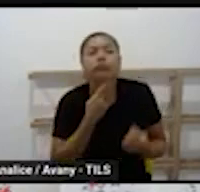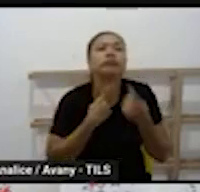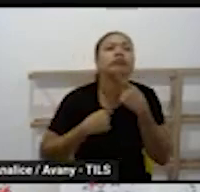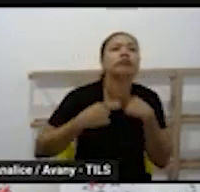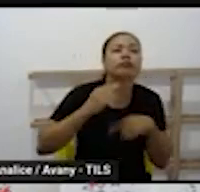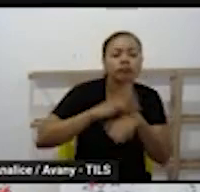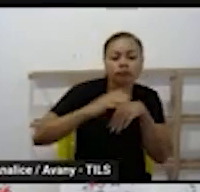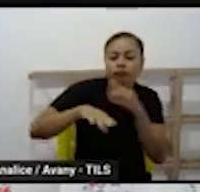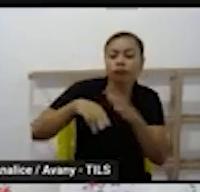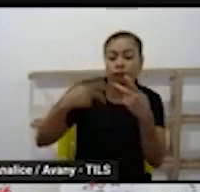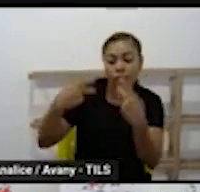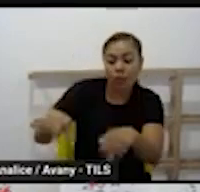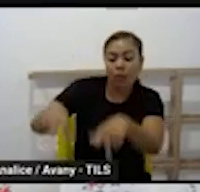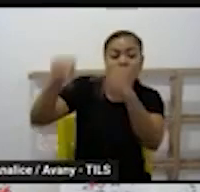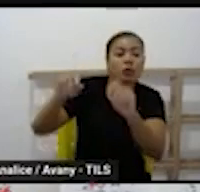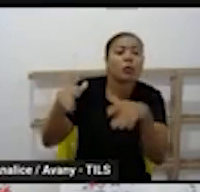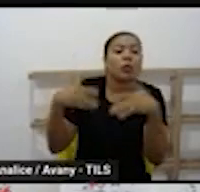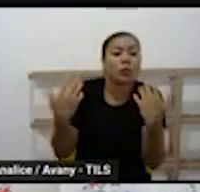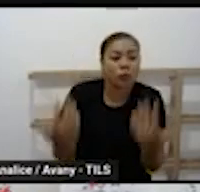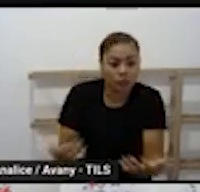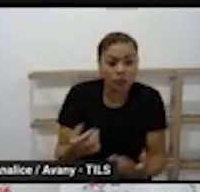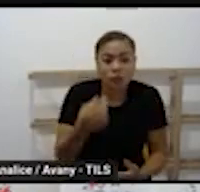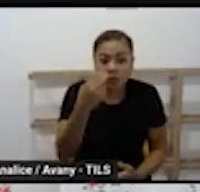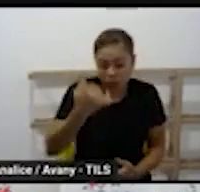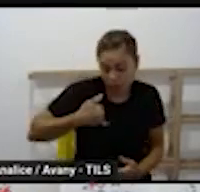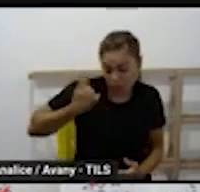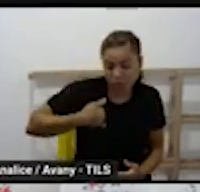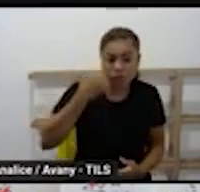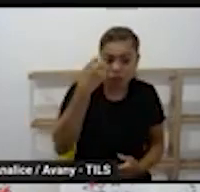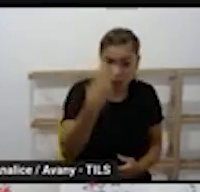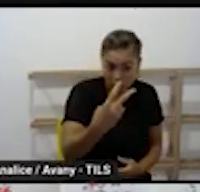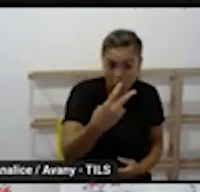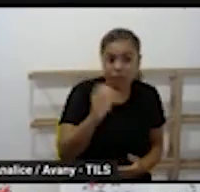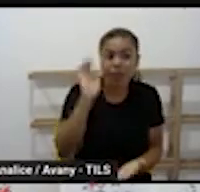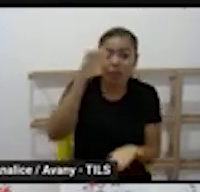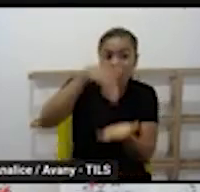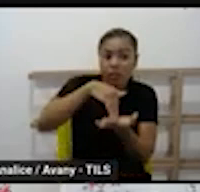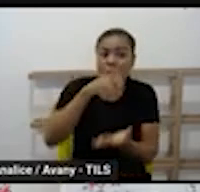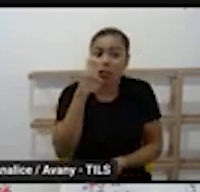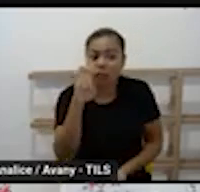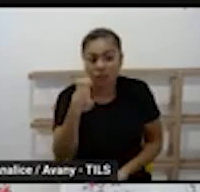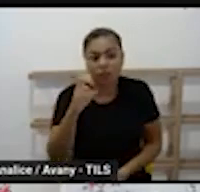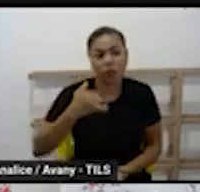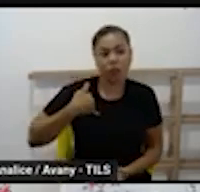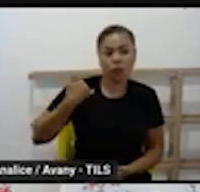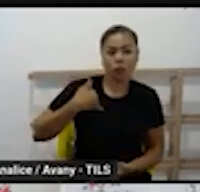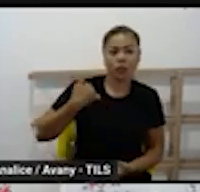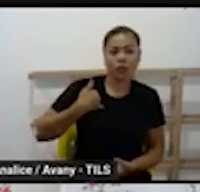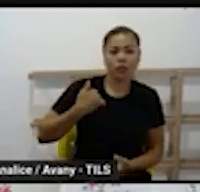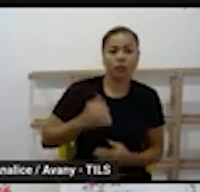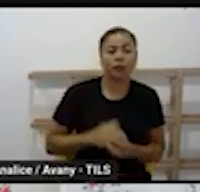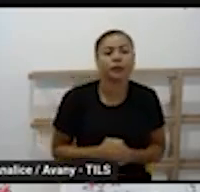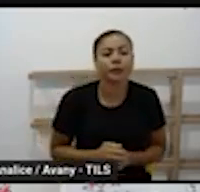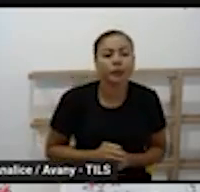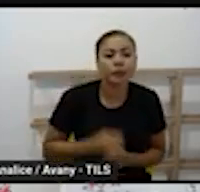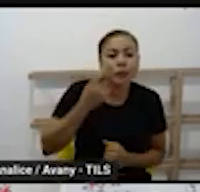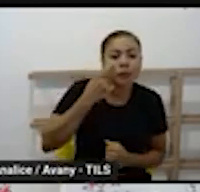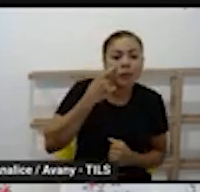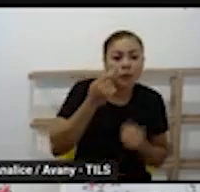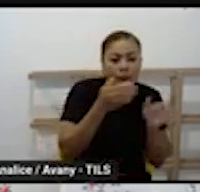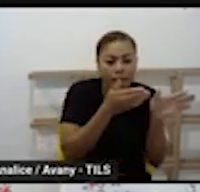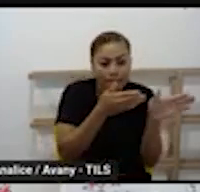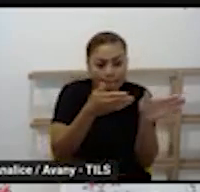de cada criança de dois a cinco anos. Então, Patrícia Amorim, ela coloca aqui que é experimentando, vivenciando,